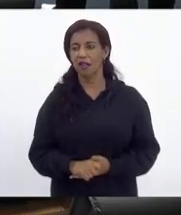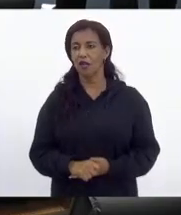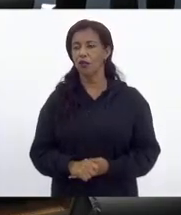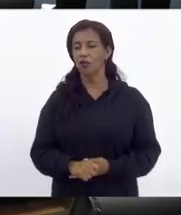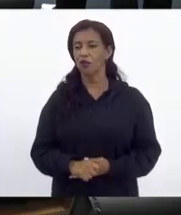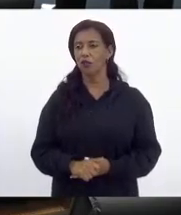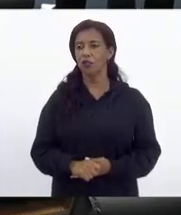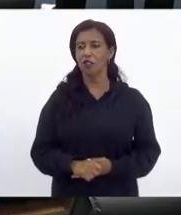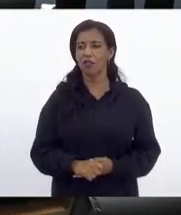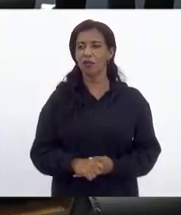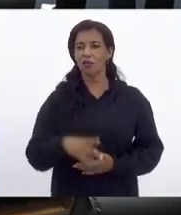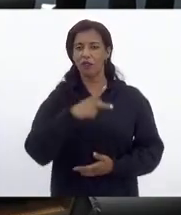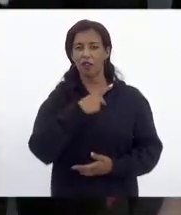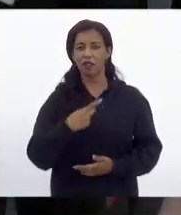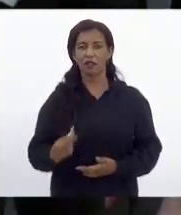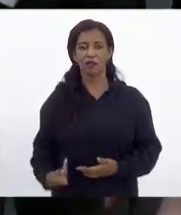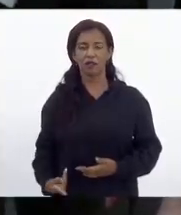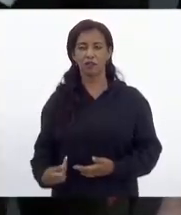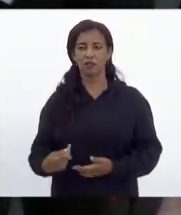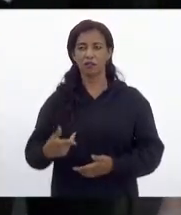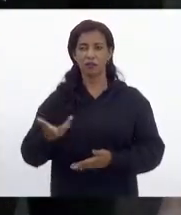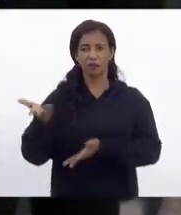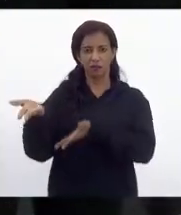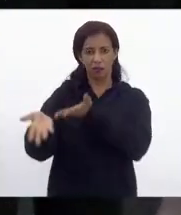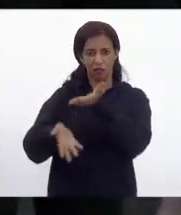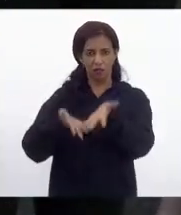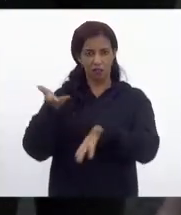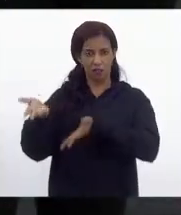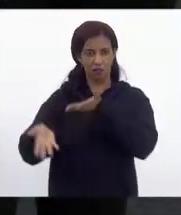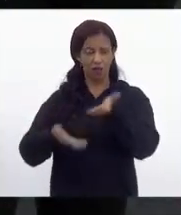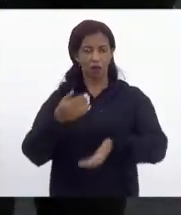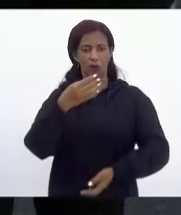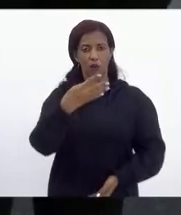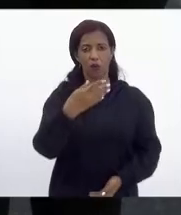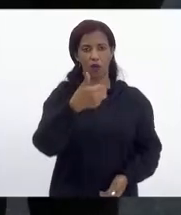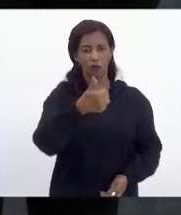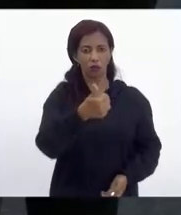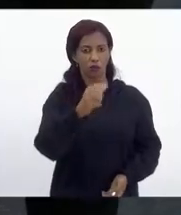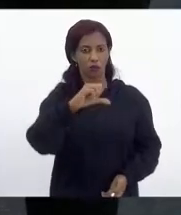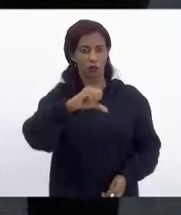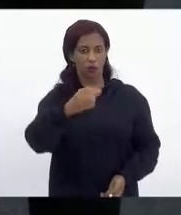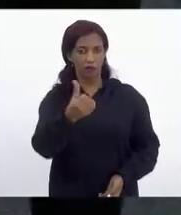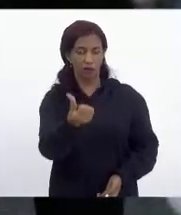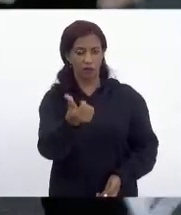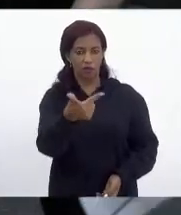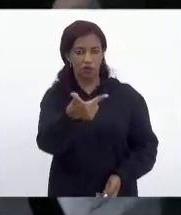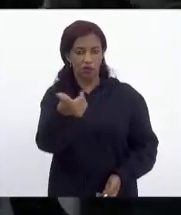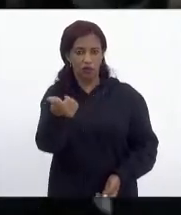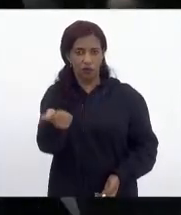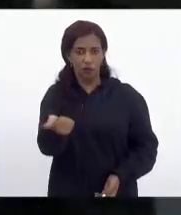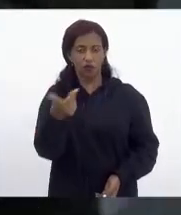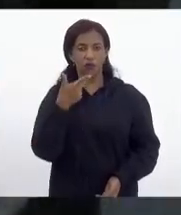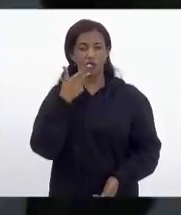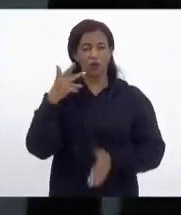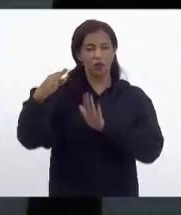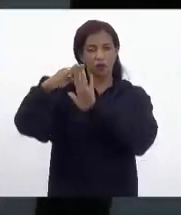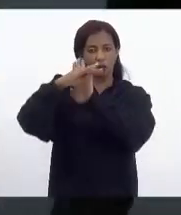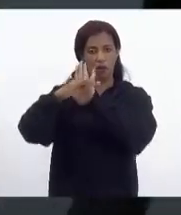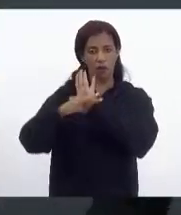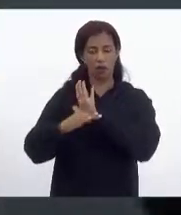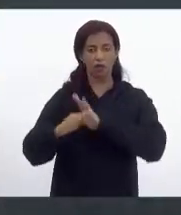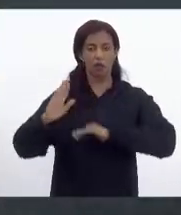Senhor presidente, trata-se do projeto de lei 4196 de 2021, que dispõe sobre o programa de